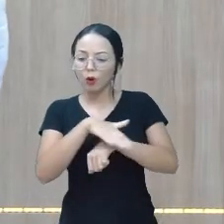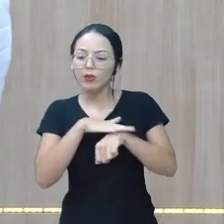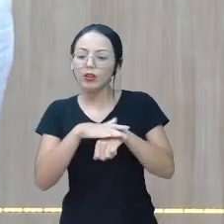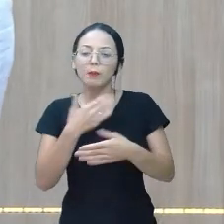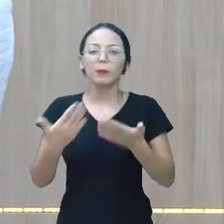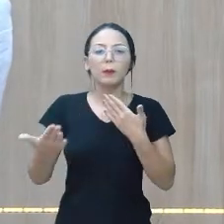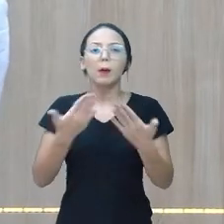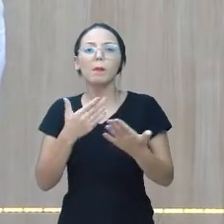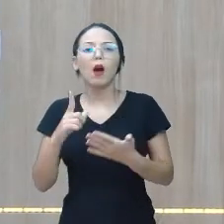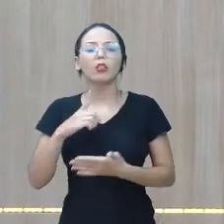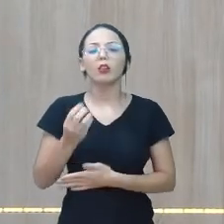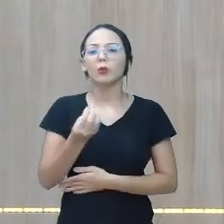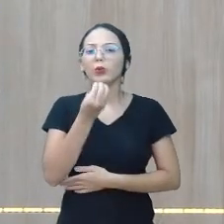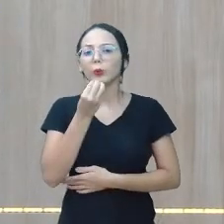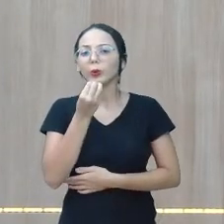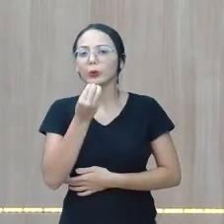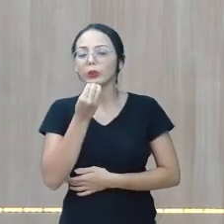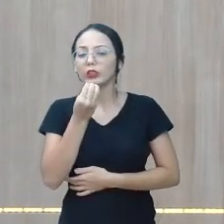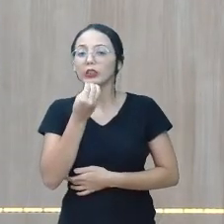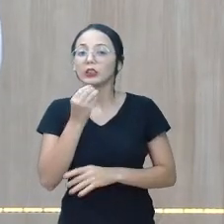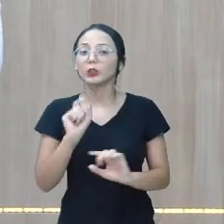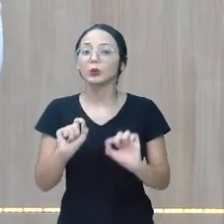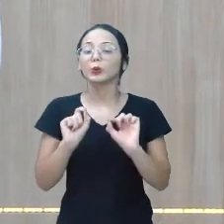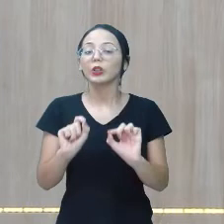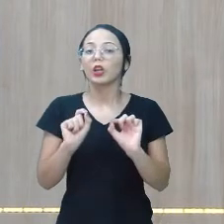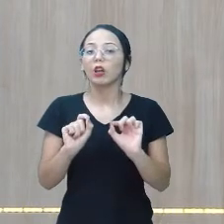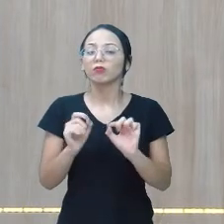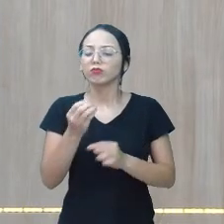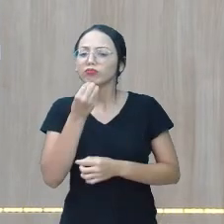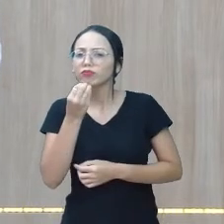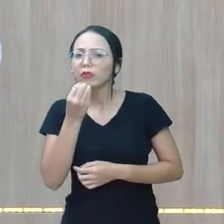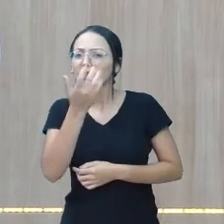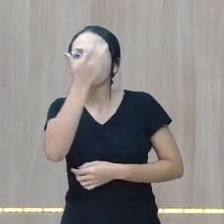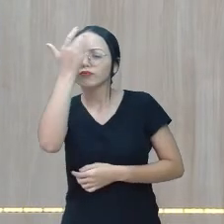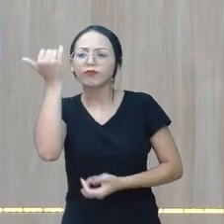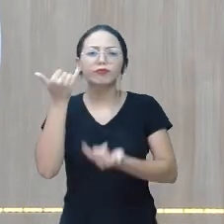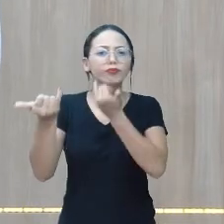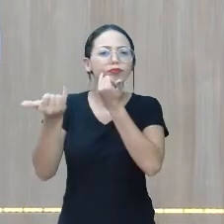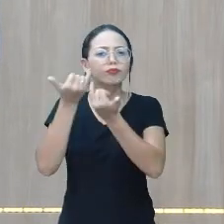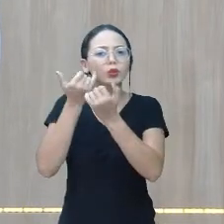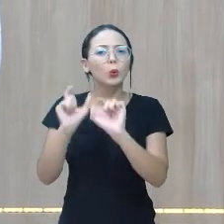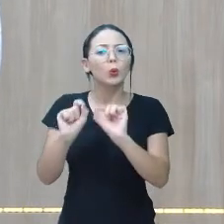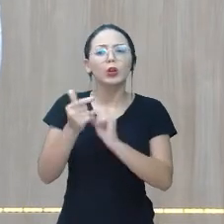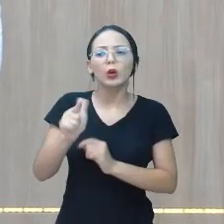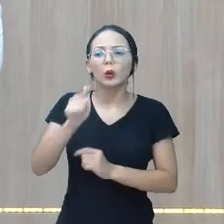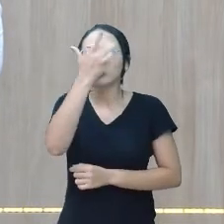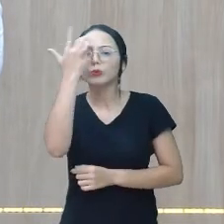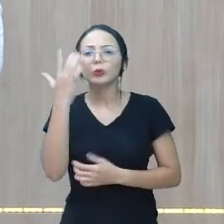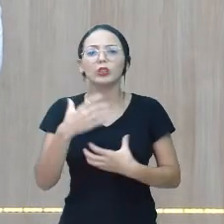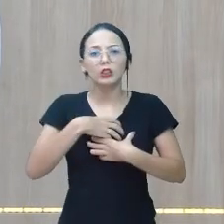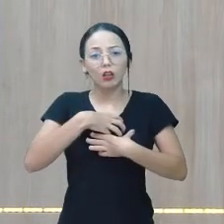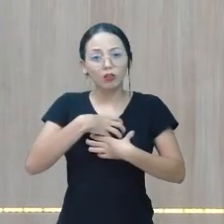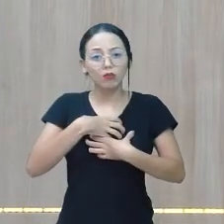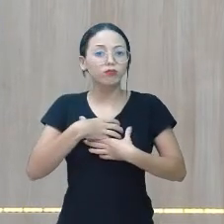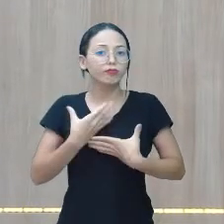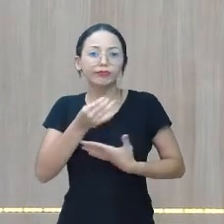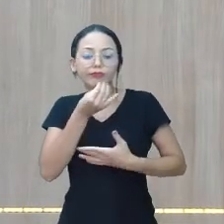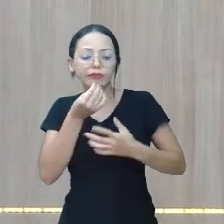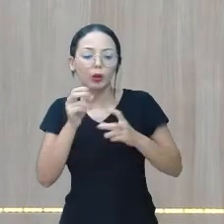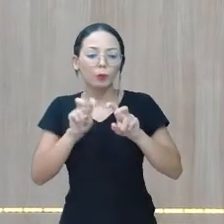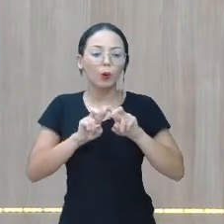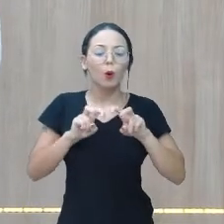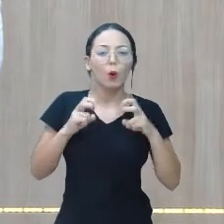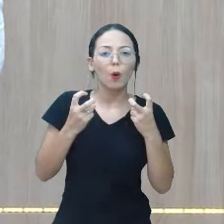nós temos a oportunidade de ouvir o que o outro sente. Então, é numa roda de